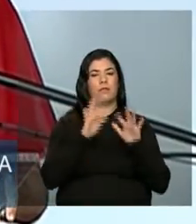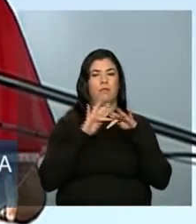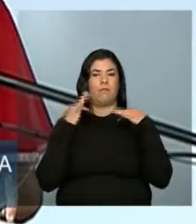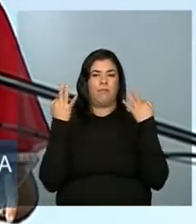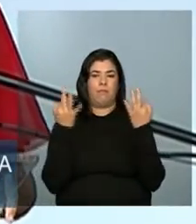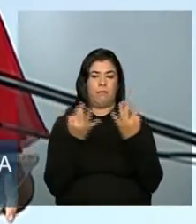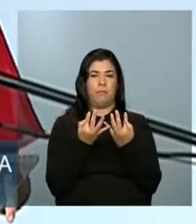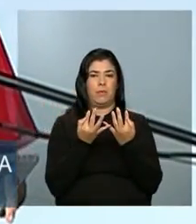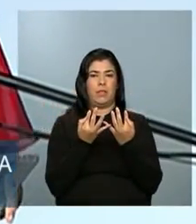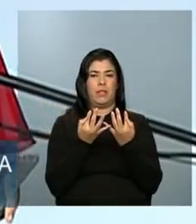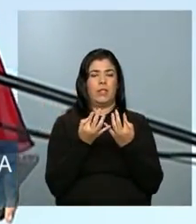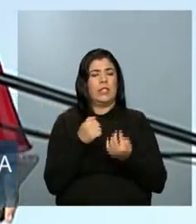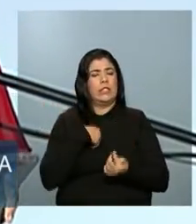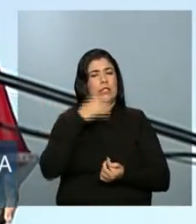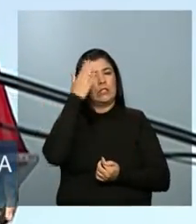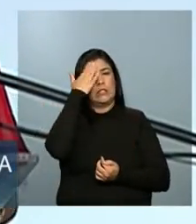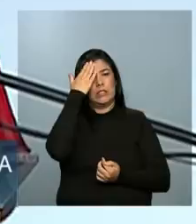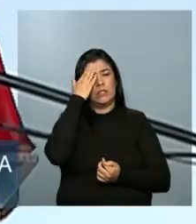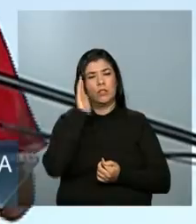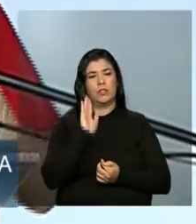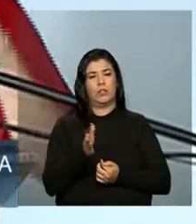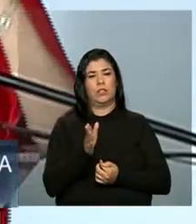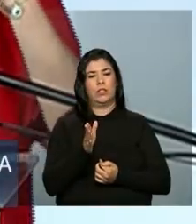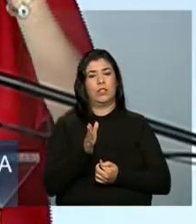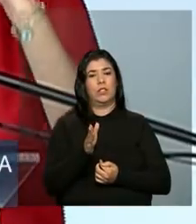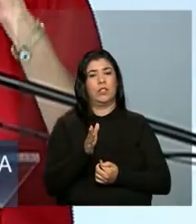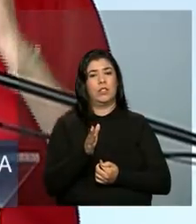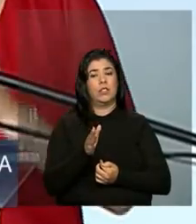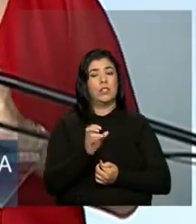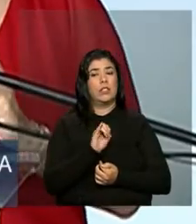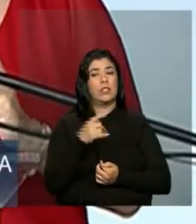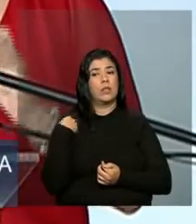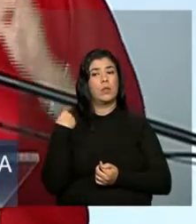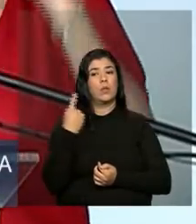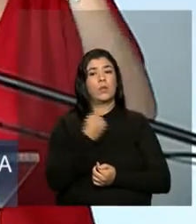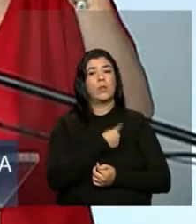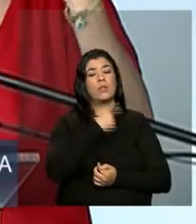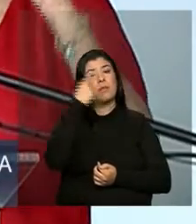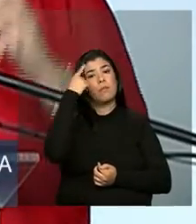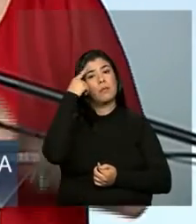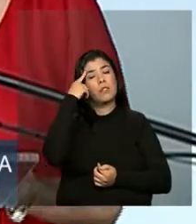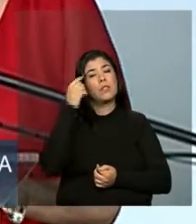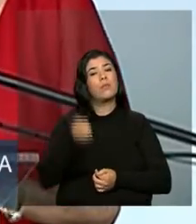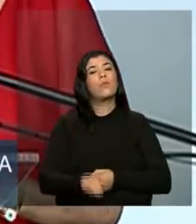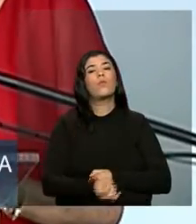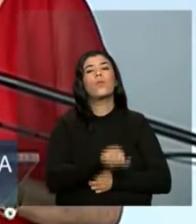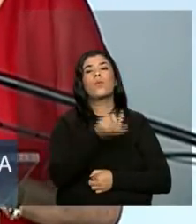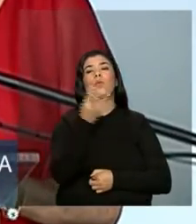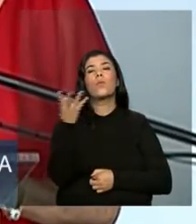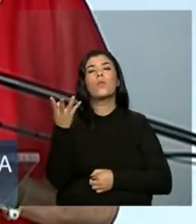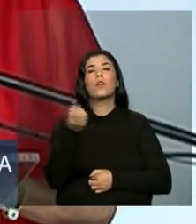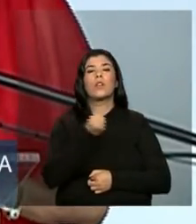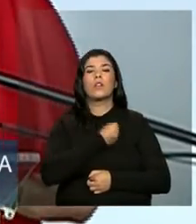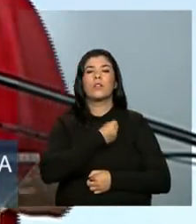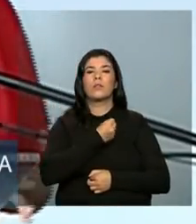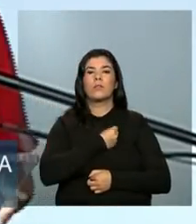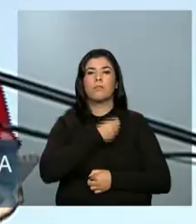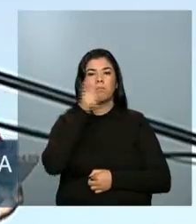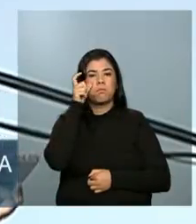Eu sei que quando a gente pensa os números, eles impressionam.